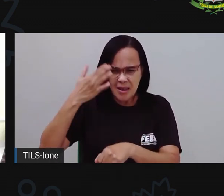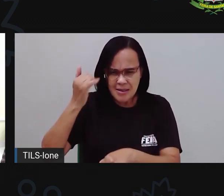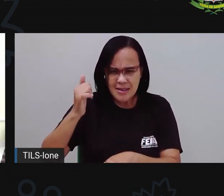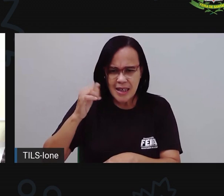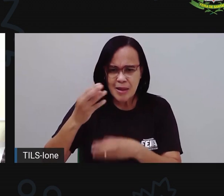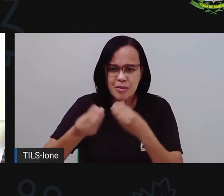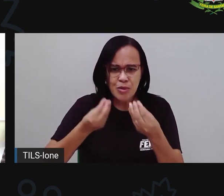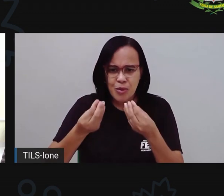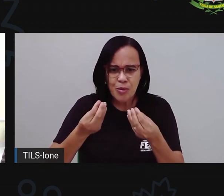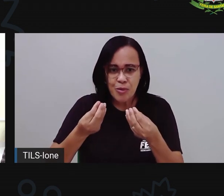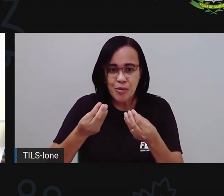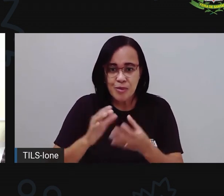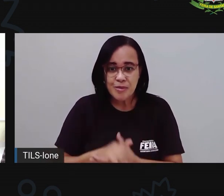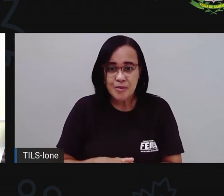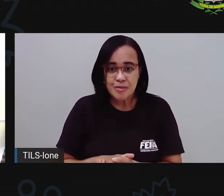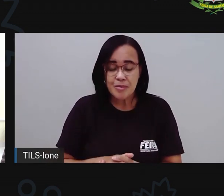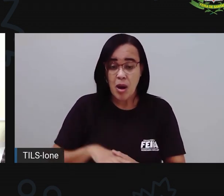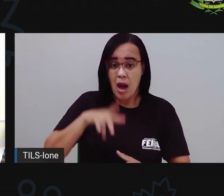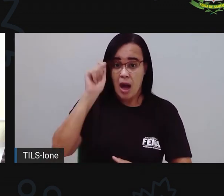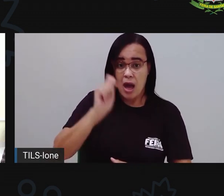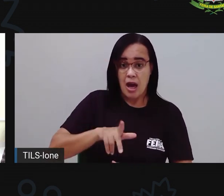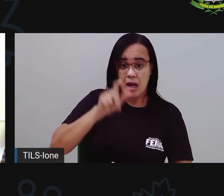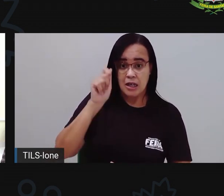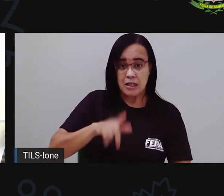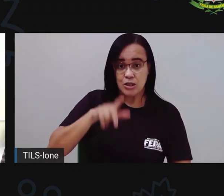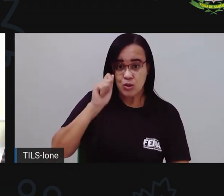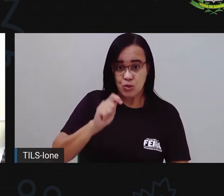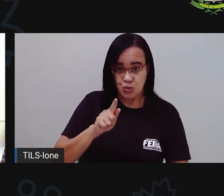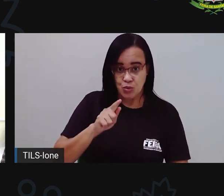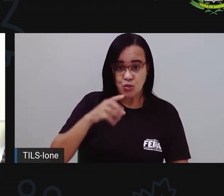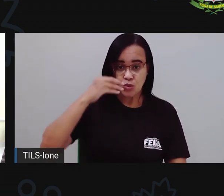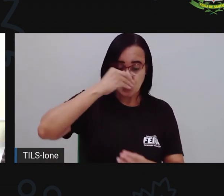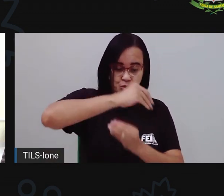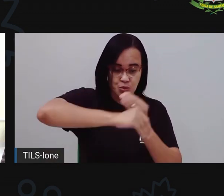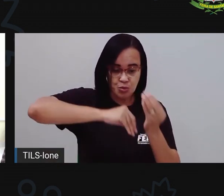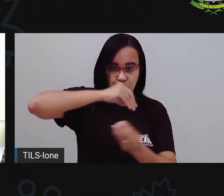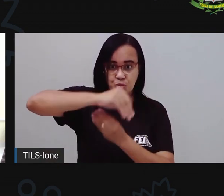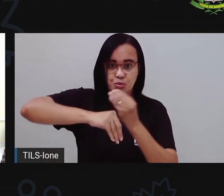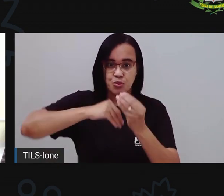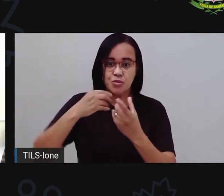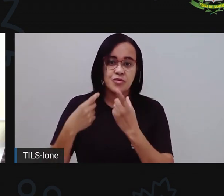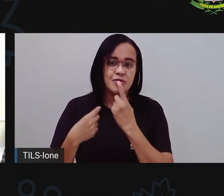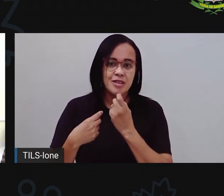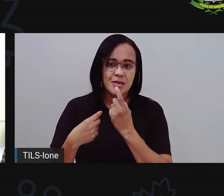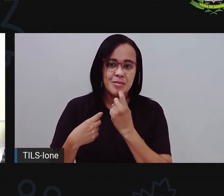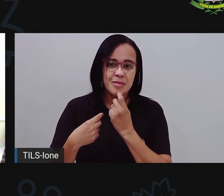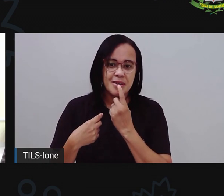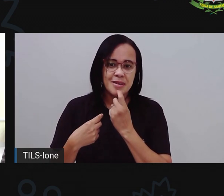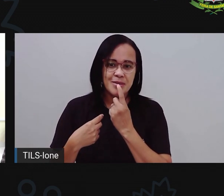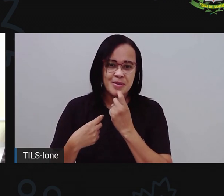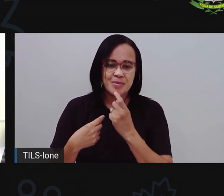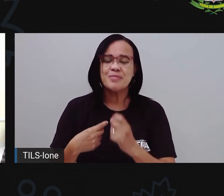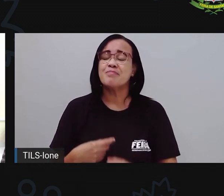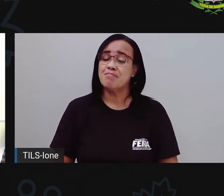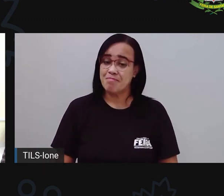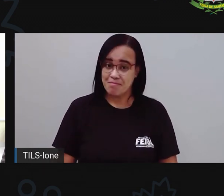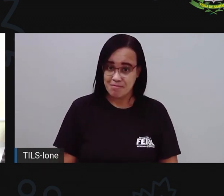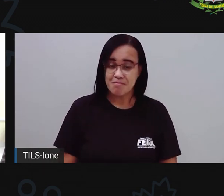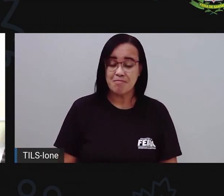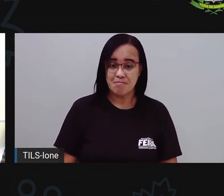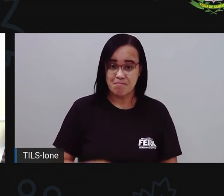O azul com o vermelho. Então a gente vai colocar o vermelho. Eu vou pegar aqui, ó,